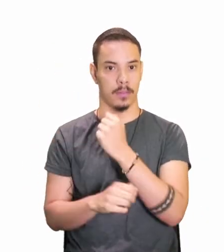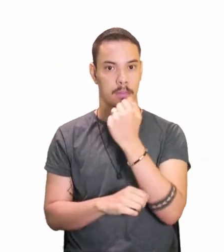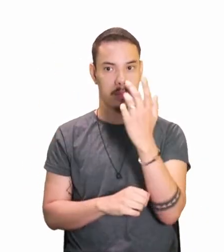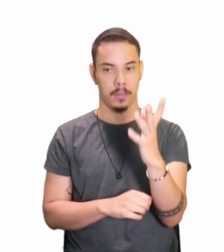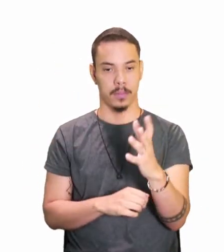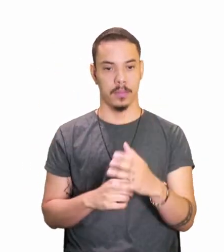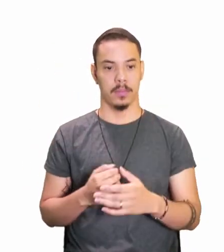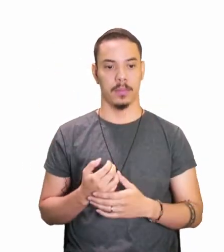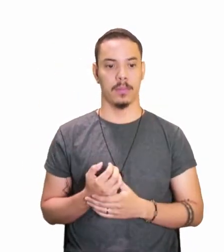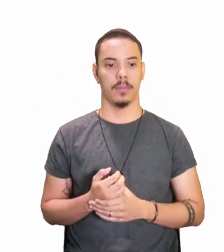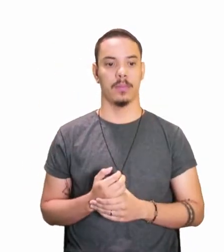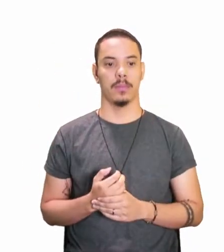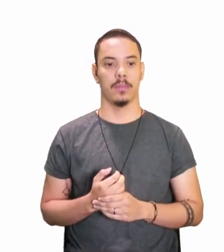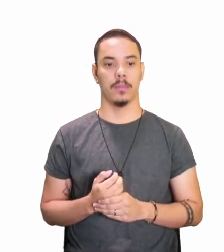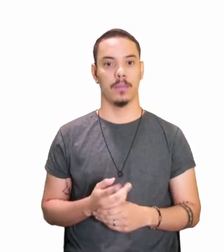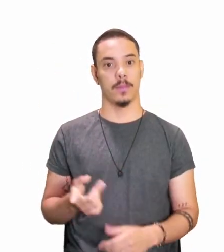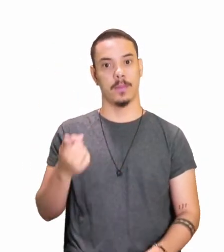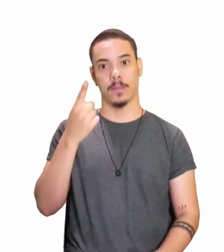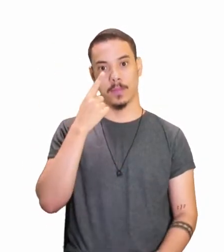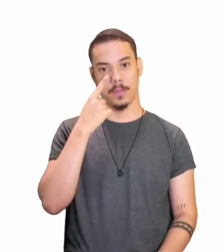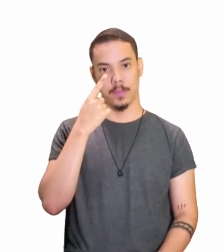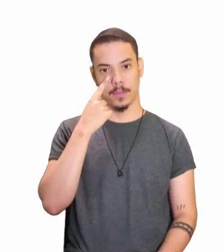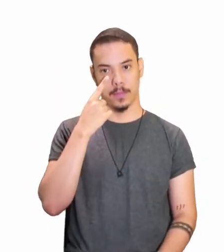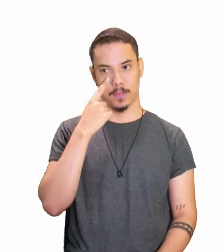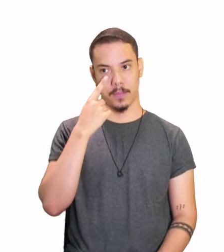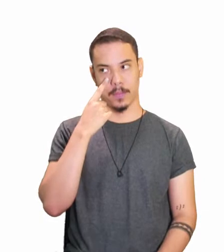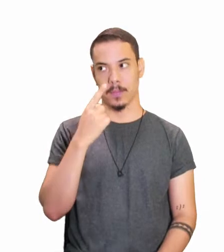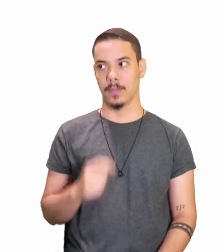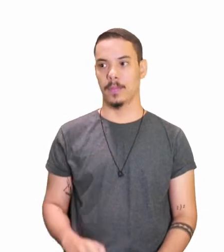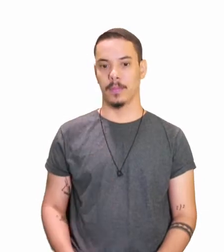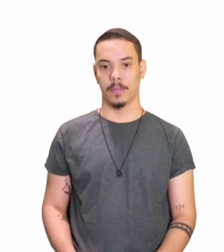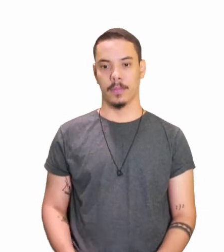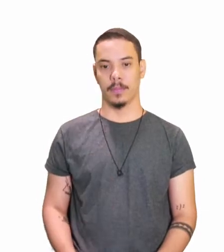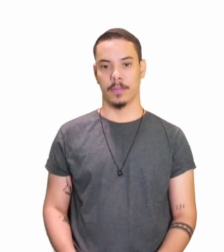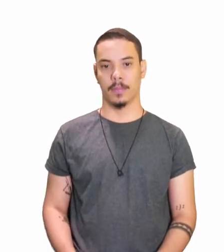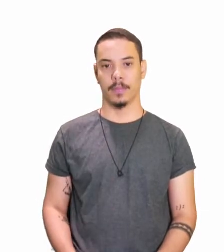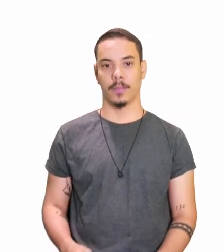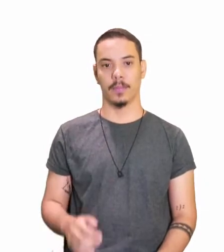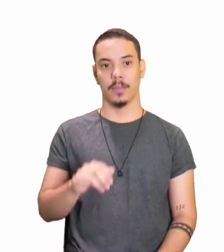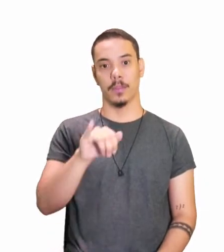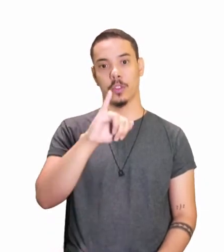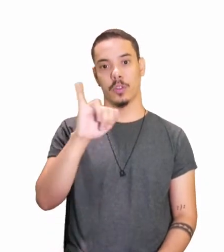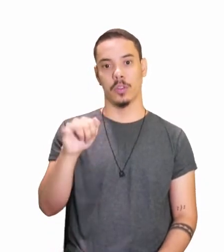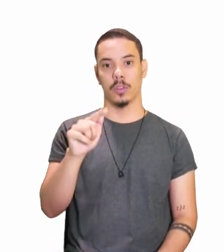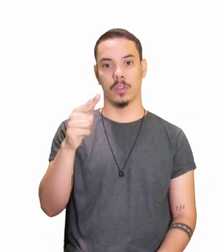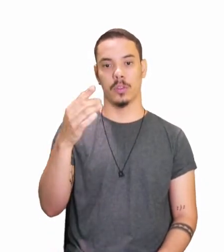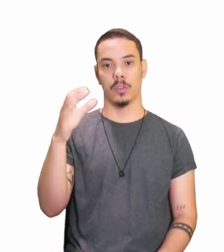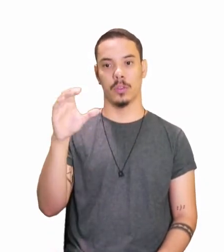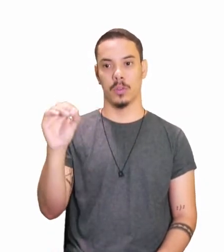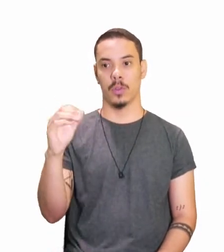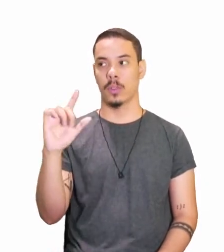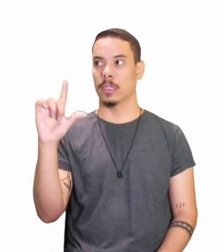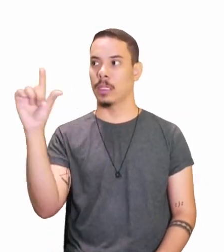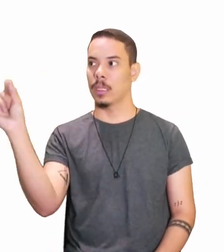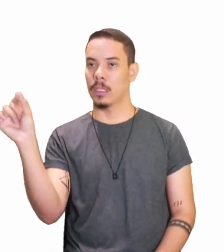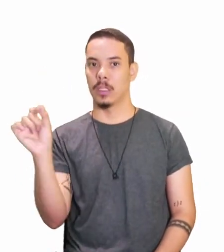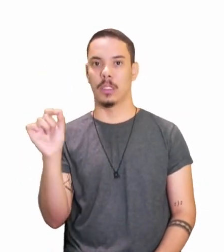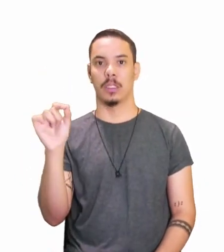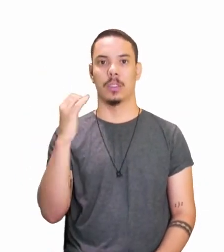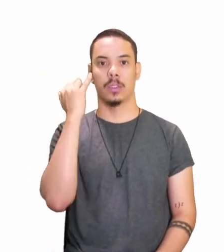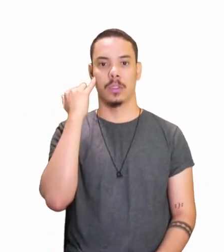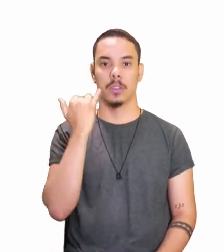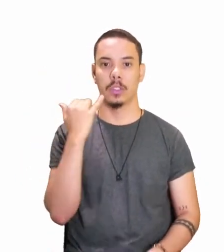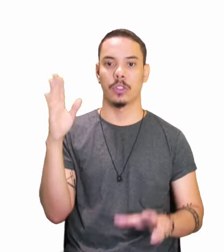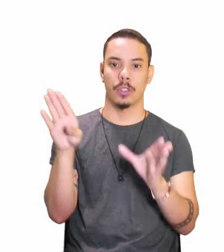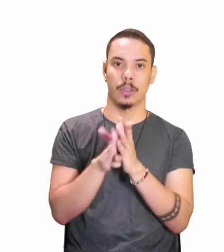pegando aqui a canetinha para ficar lindo e maravilhoso. Então, João saiu, João chegou, João